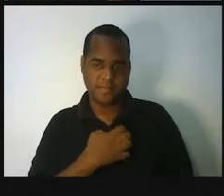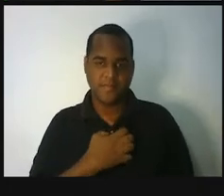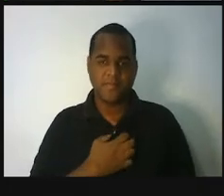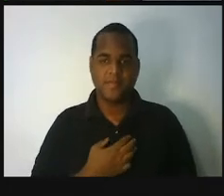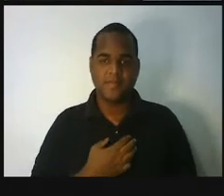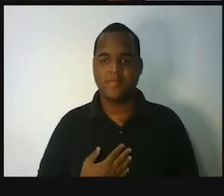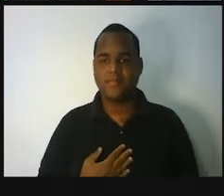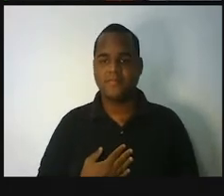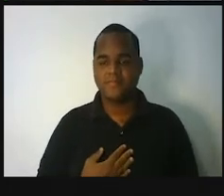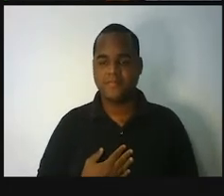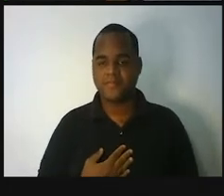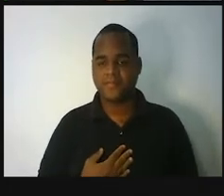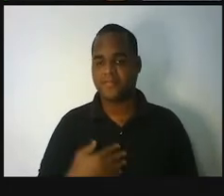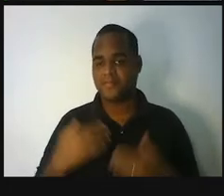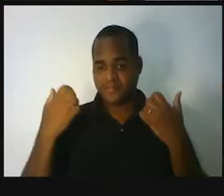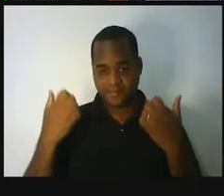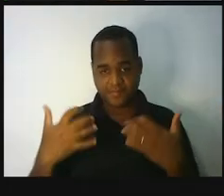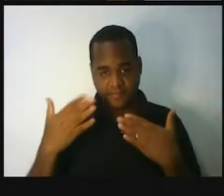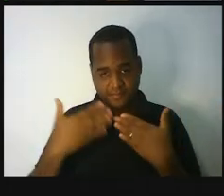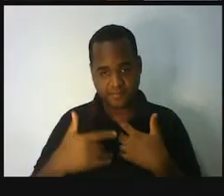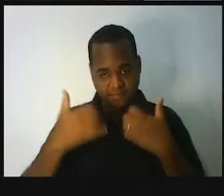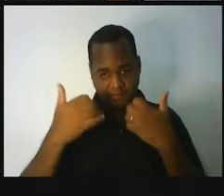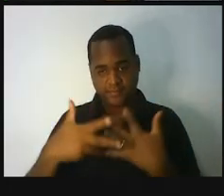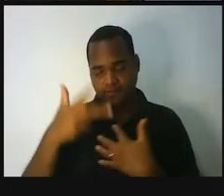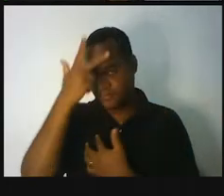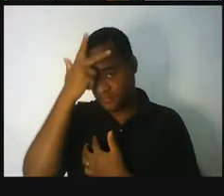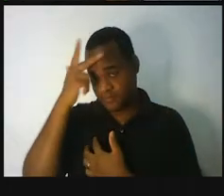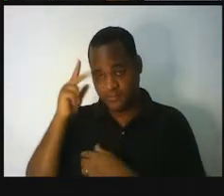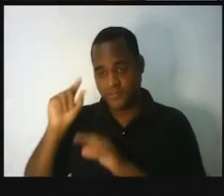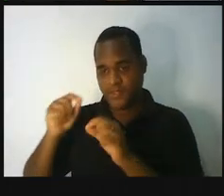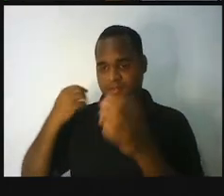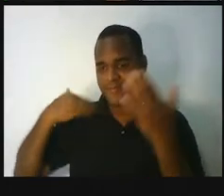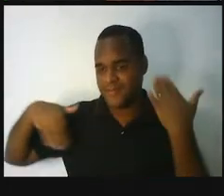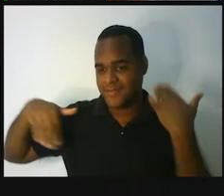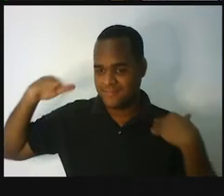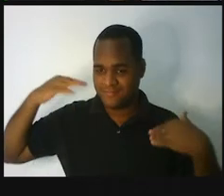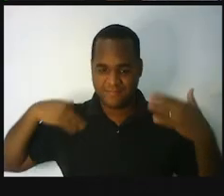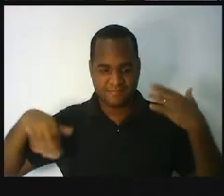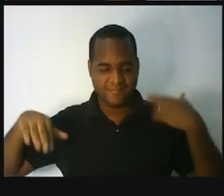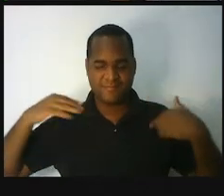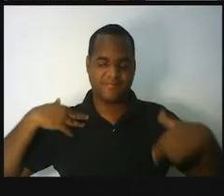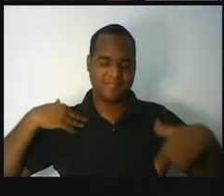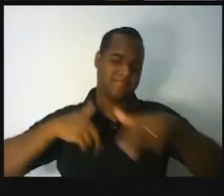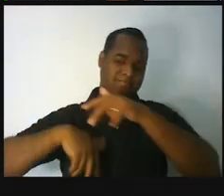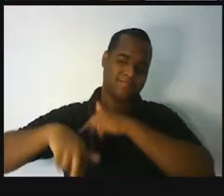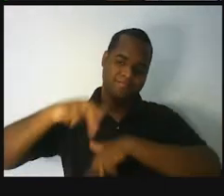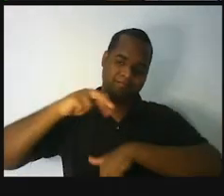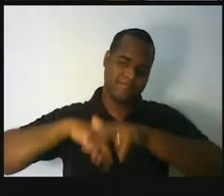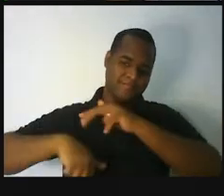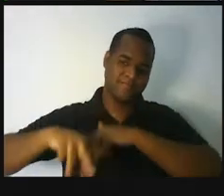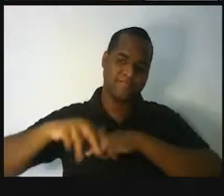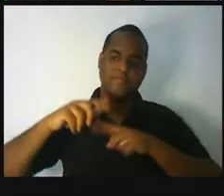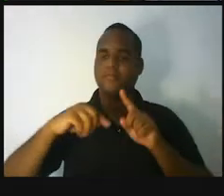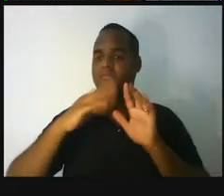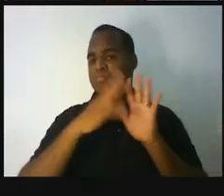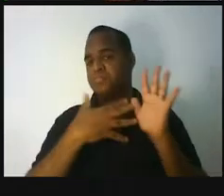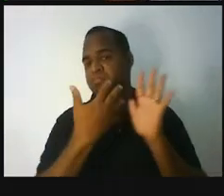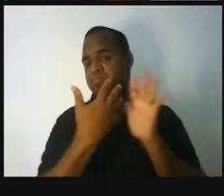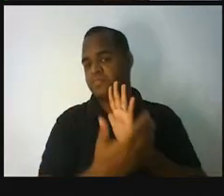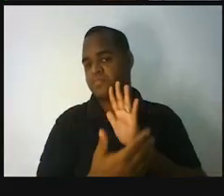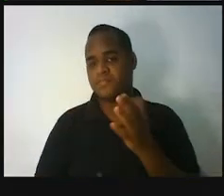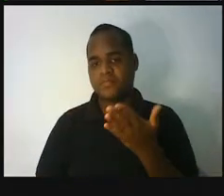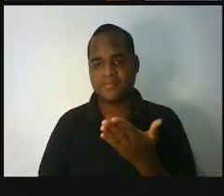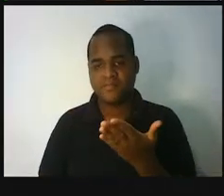passou muitas, muitas pessoas passeando por aqui. Então, vamos primeiro entender essa tabela. Nessa tabela, a gente tem os anos